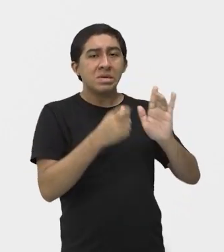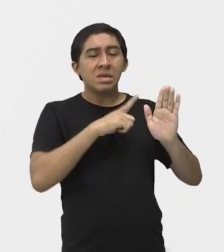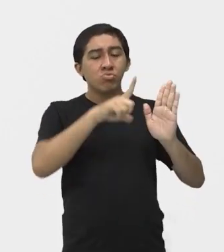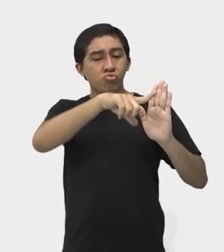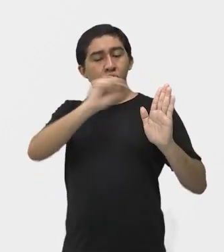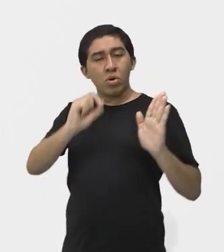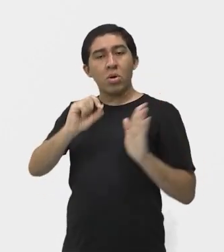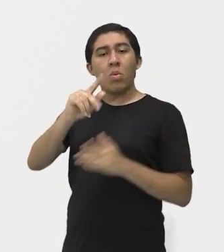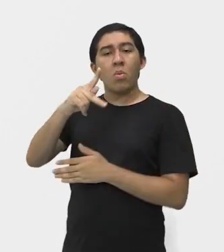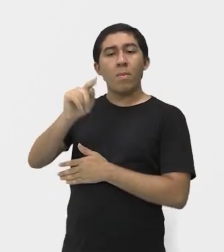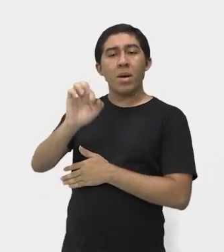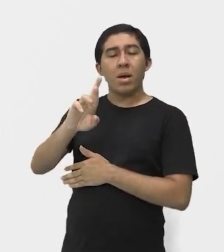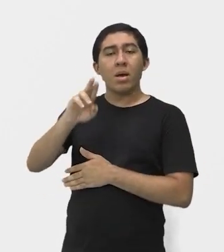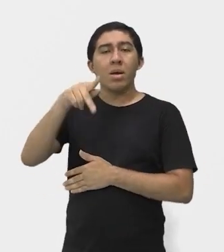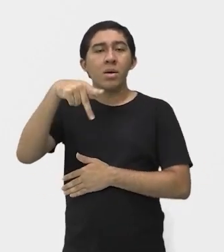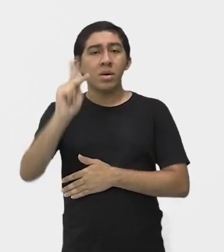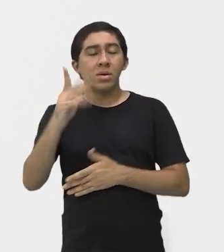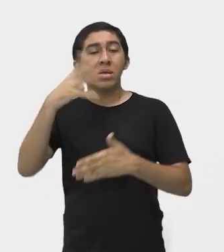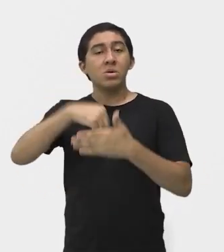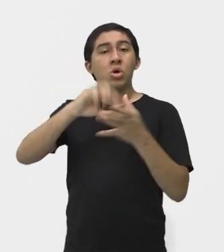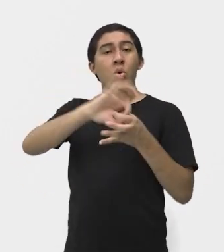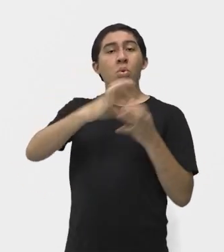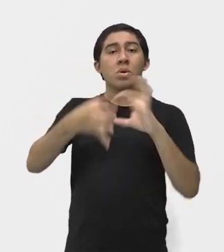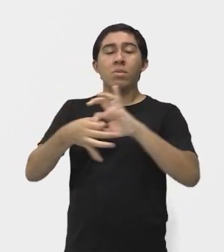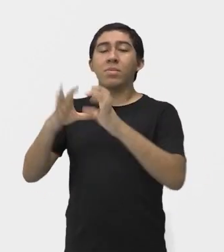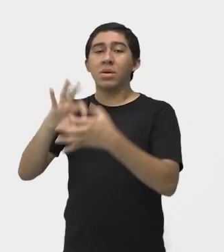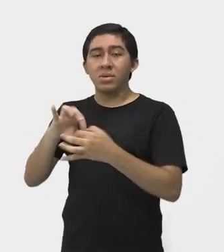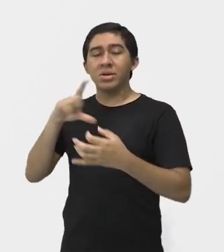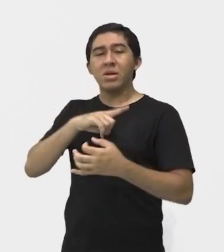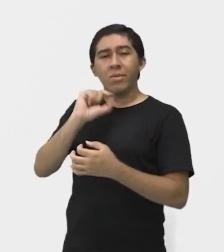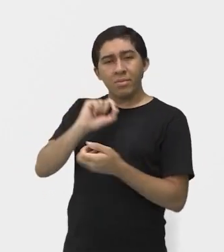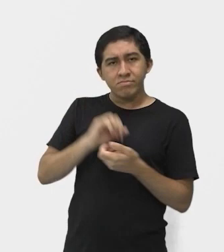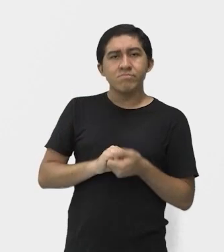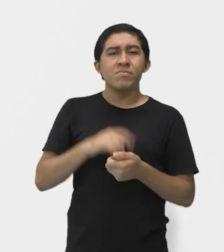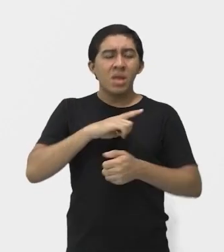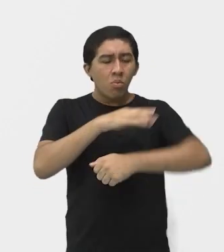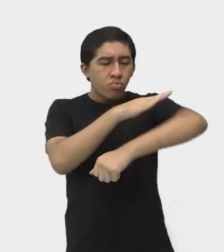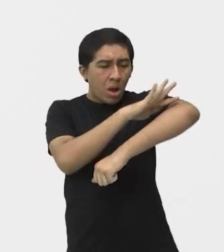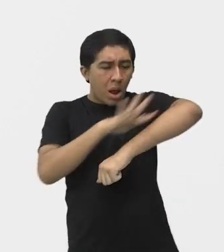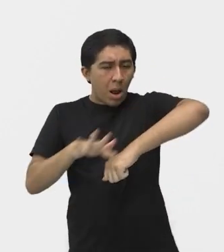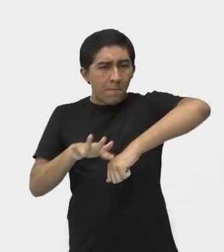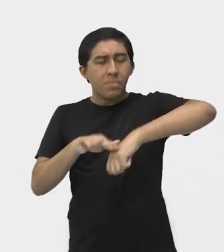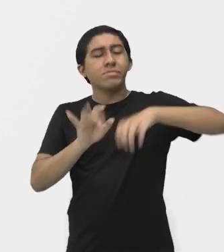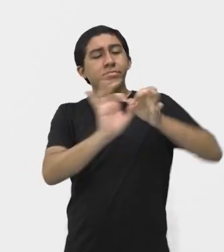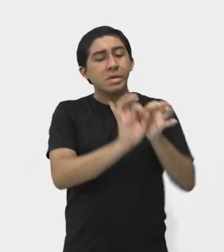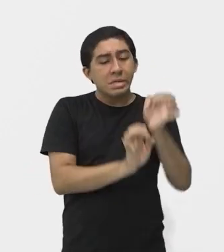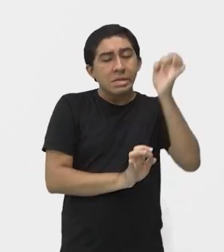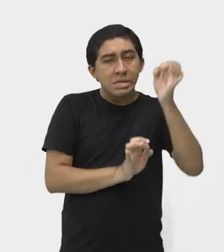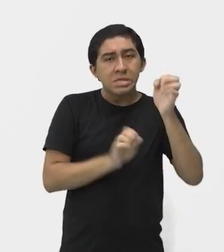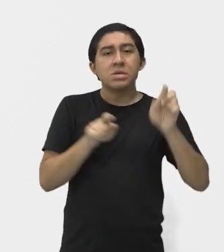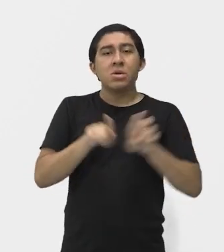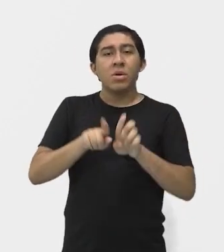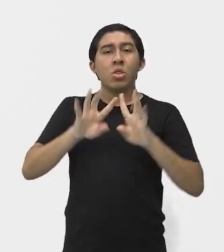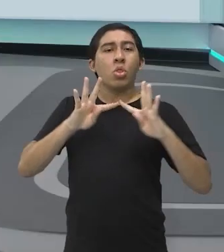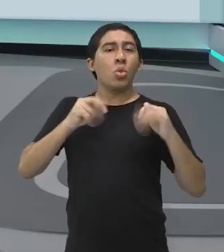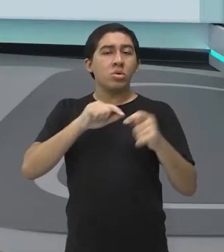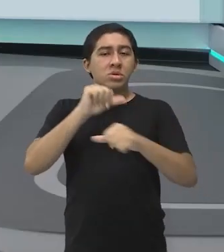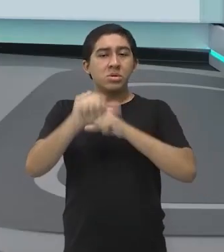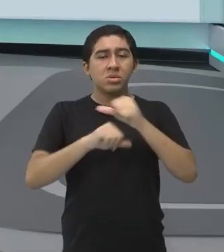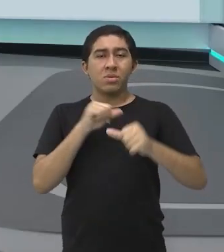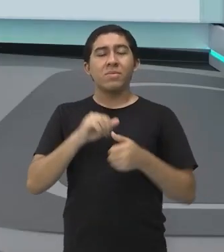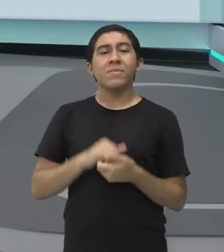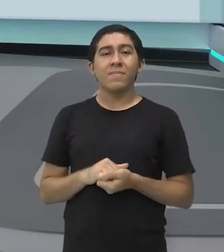Park, que ocorre essa disputa com grandes rampas e essas transições todas, ok?